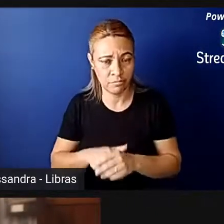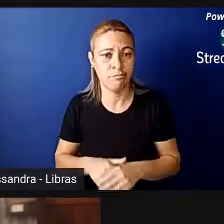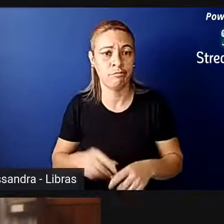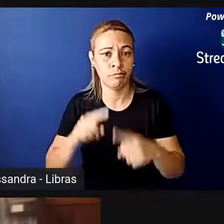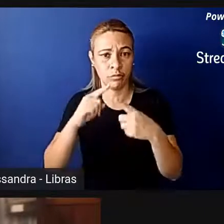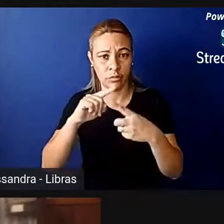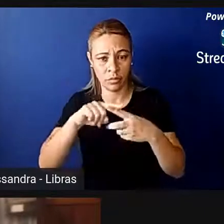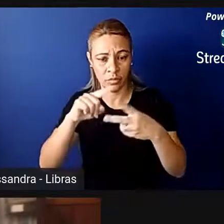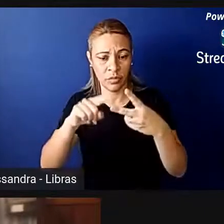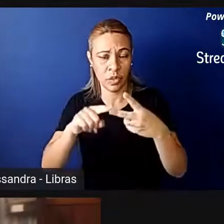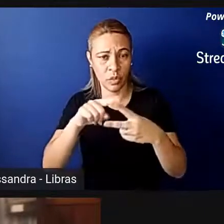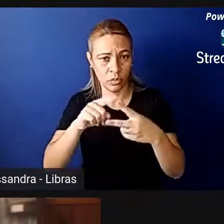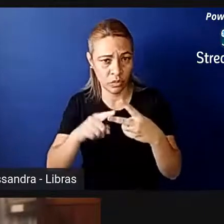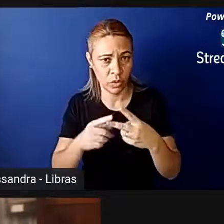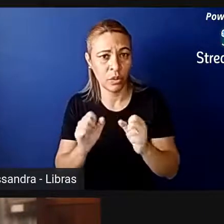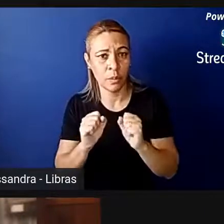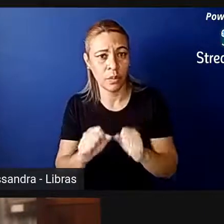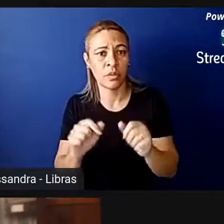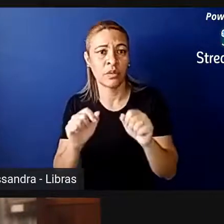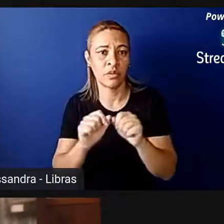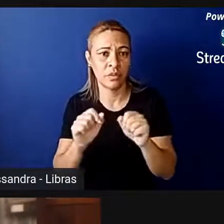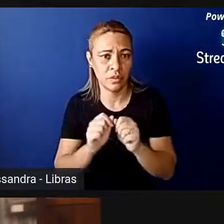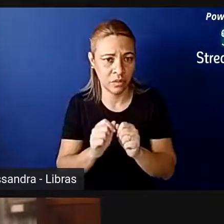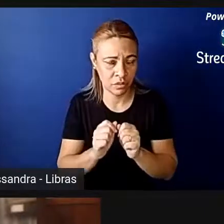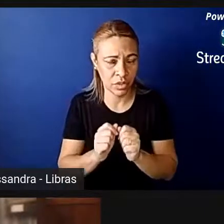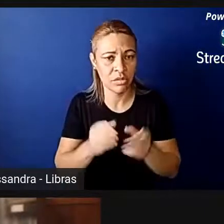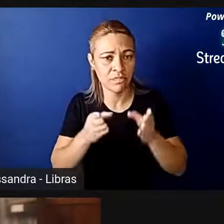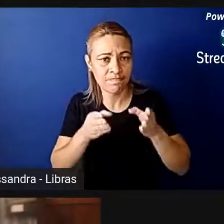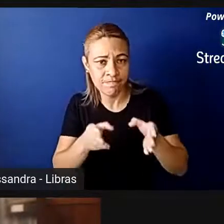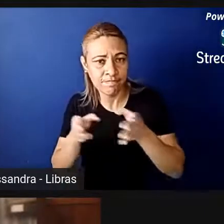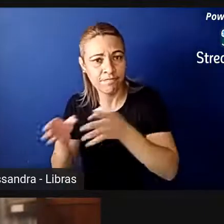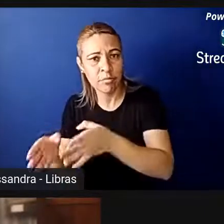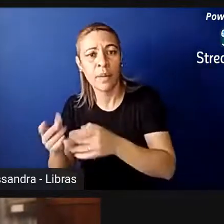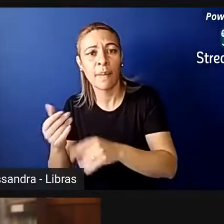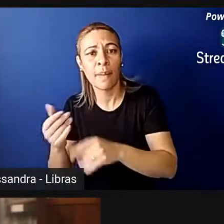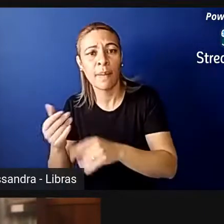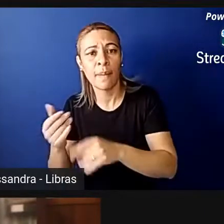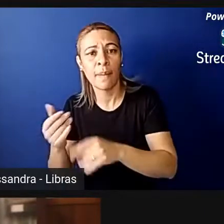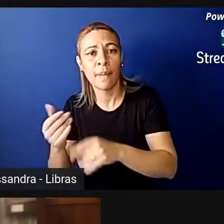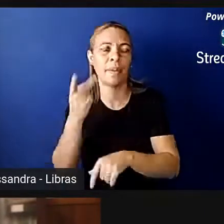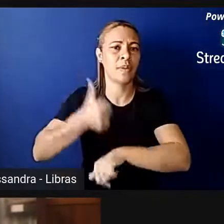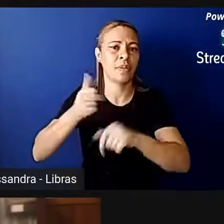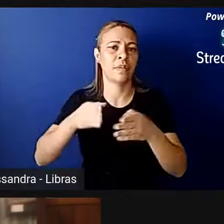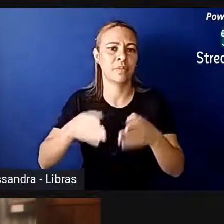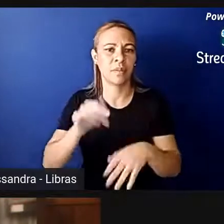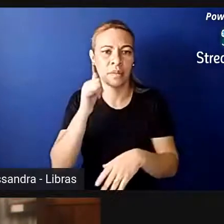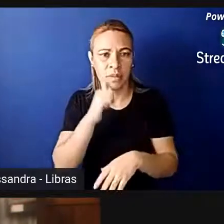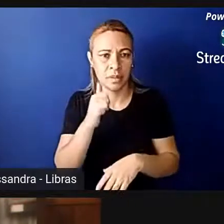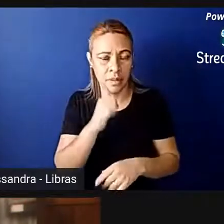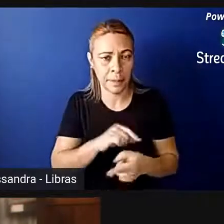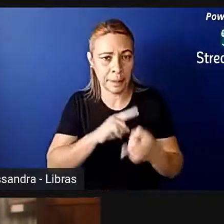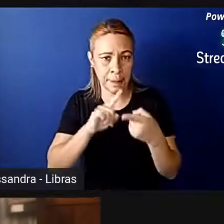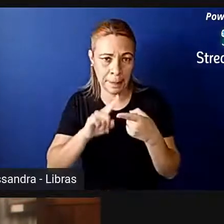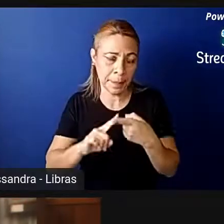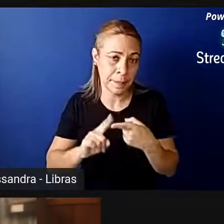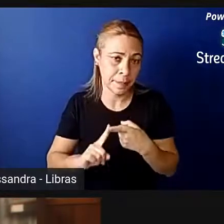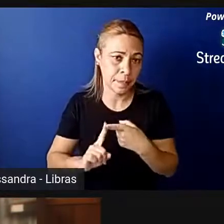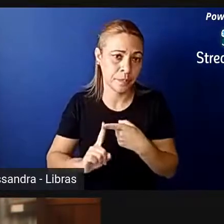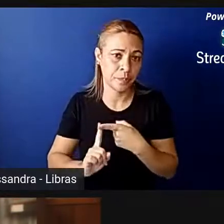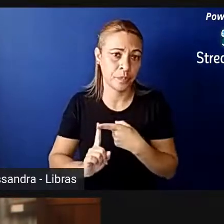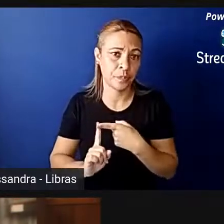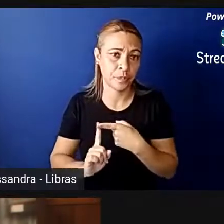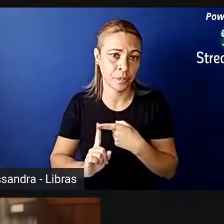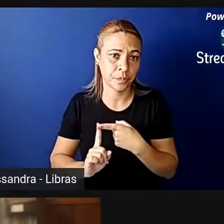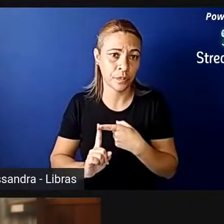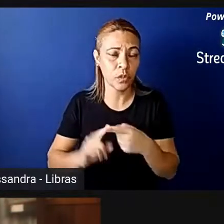o que a gente pode fazer, o que a gente pode adotar como medidas para melhorar essa participação das mulheres. Na primeira frente, em relação